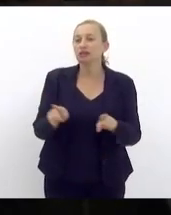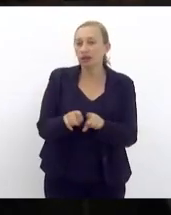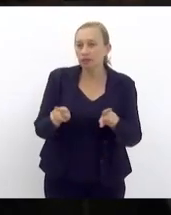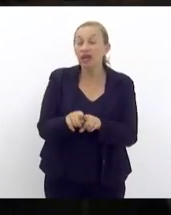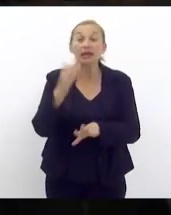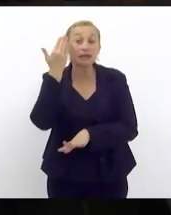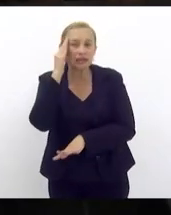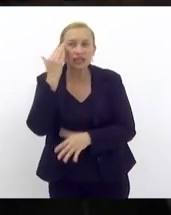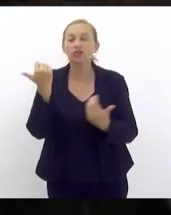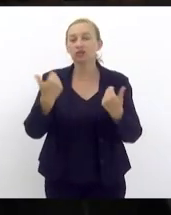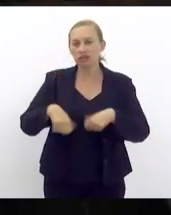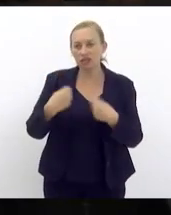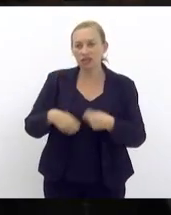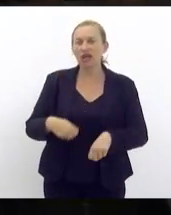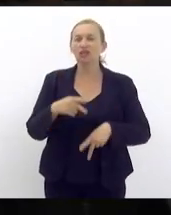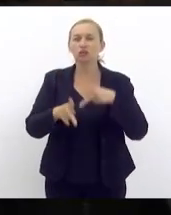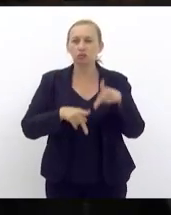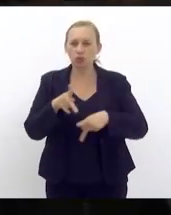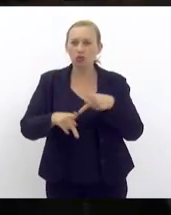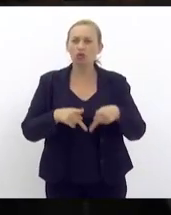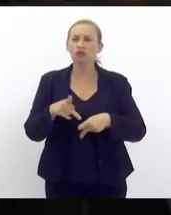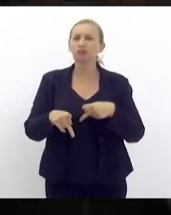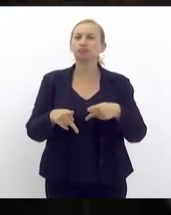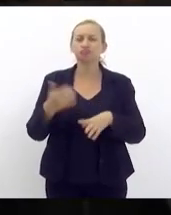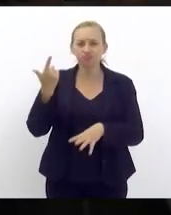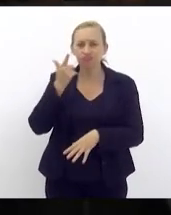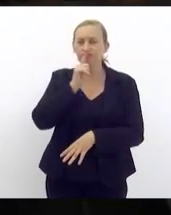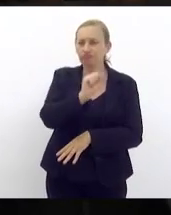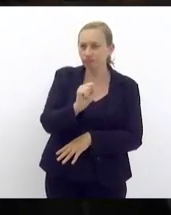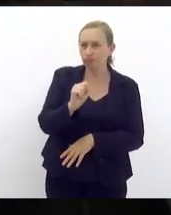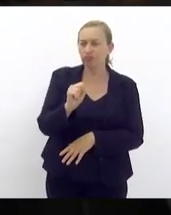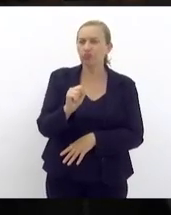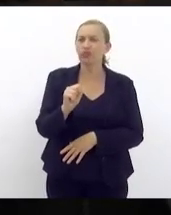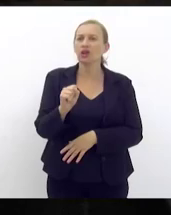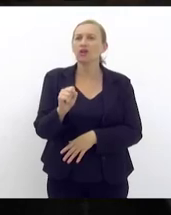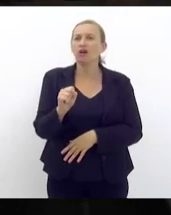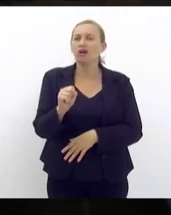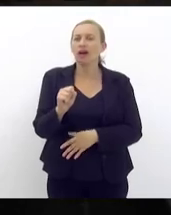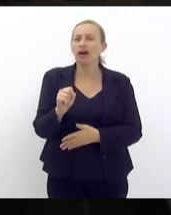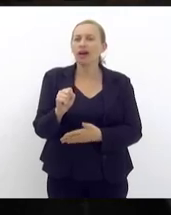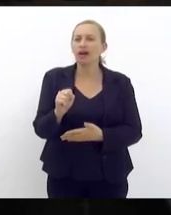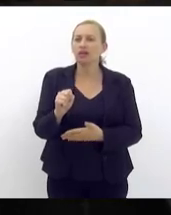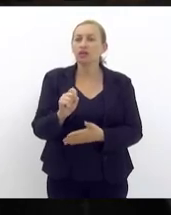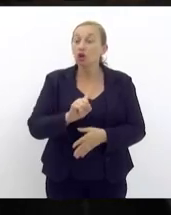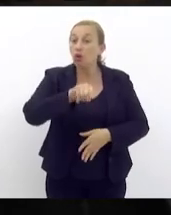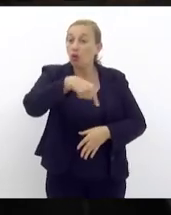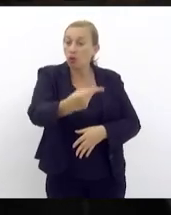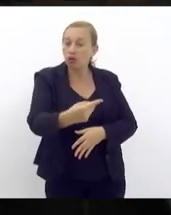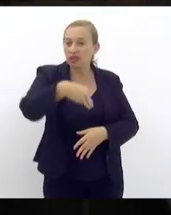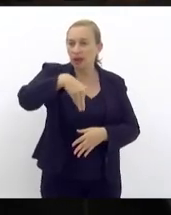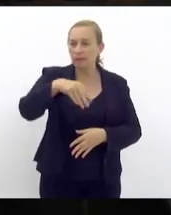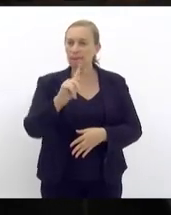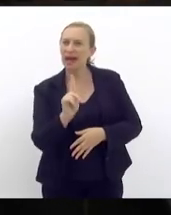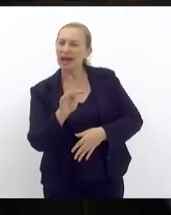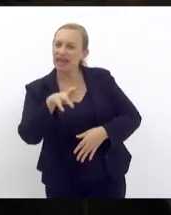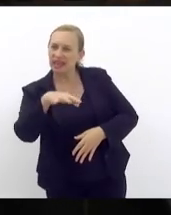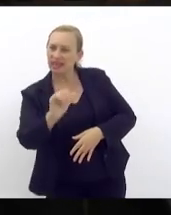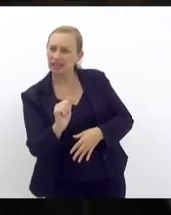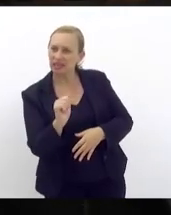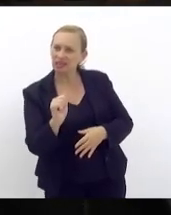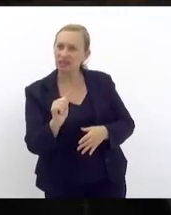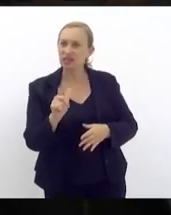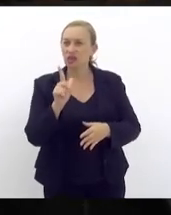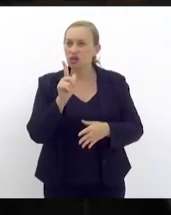entendeu essa grande necessidade e conseguiu colocar outras máquinas nos valões da cidade